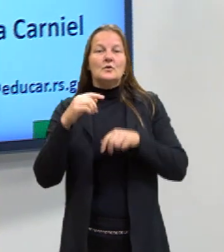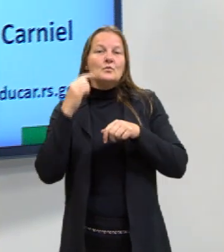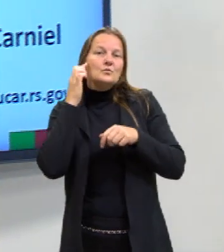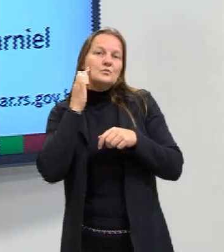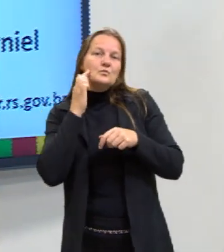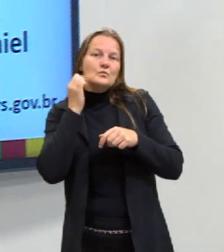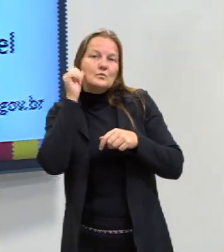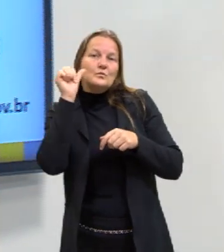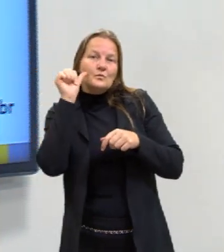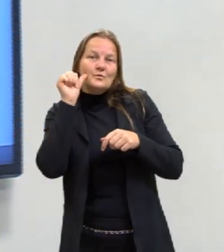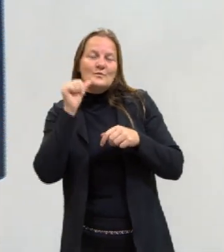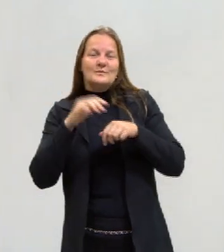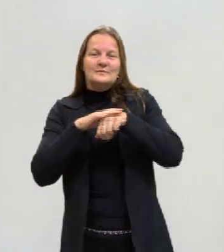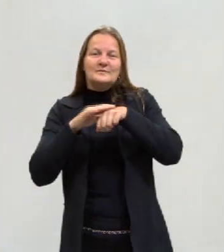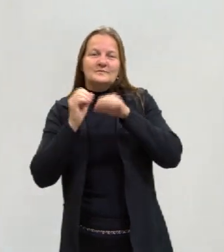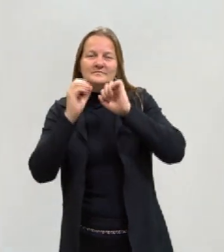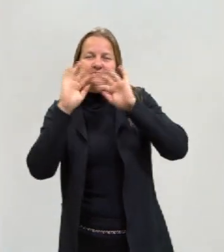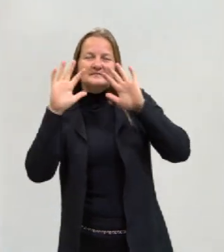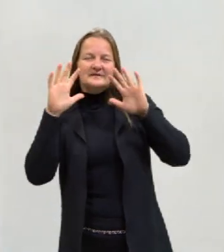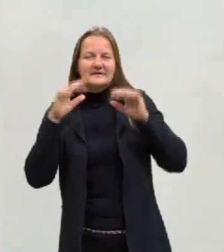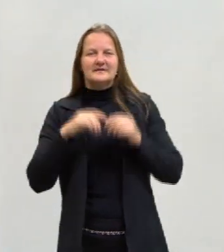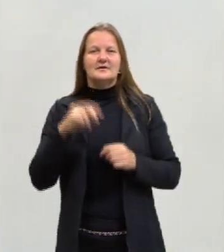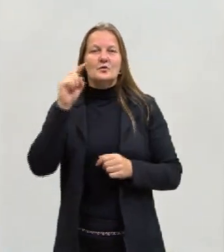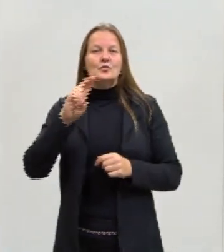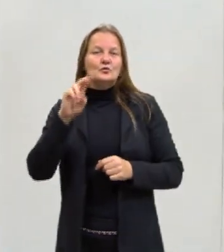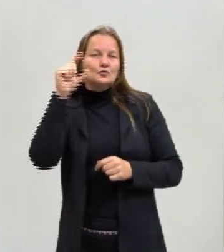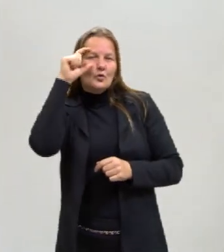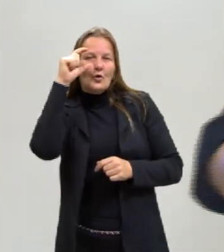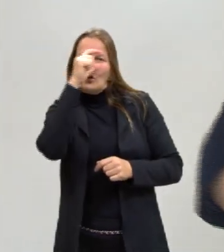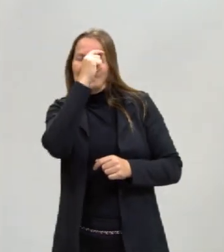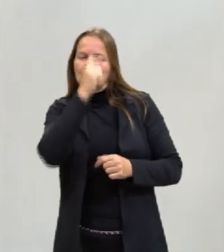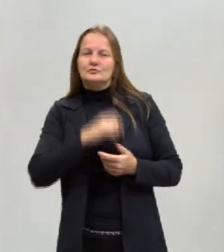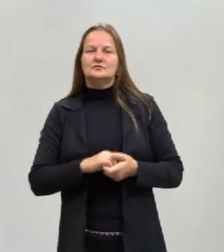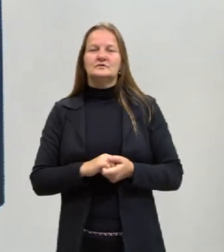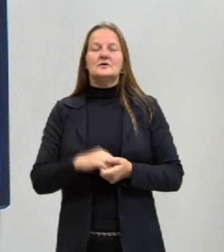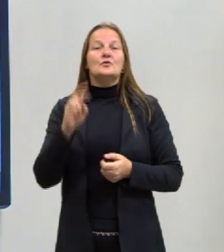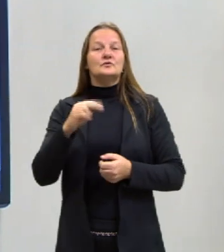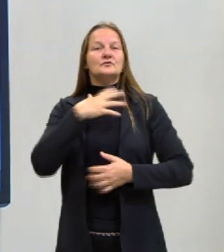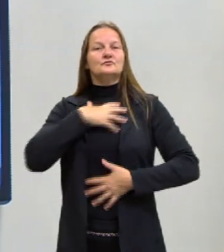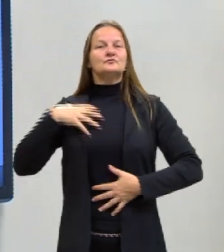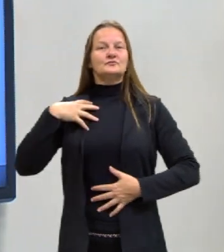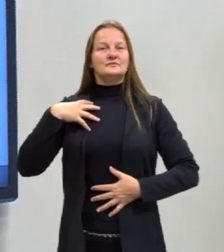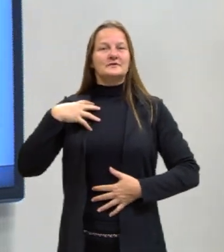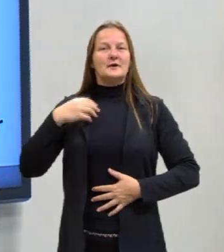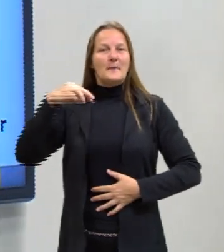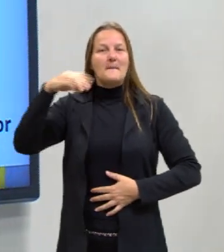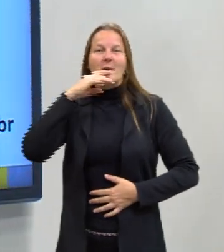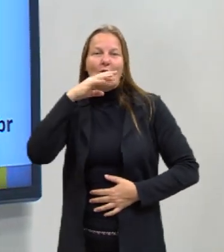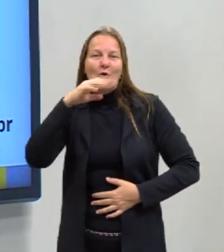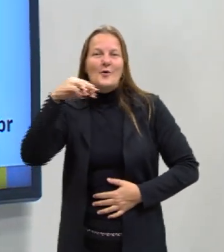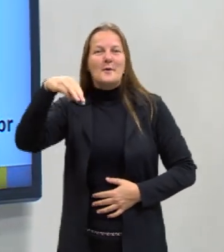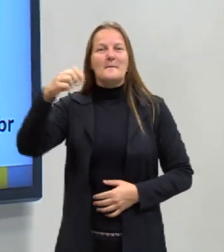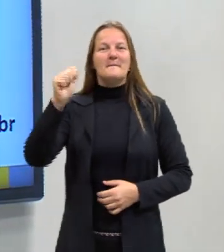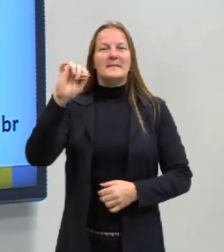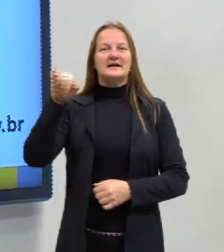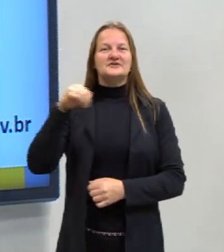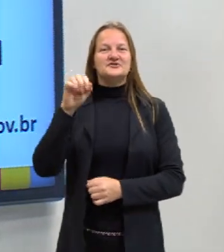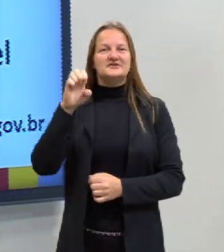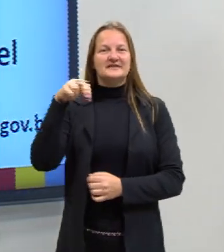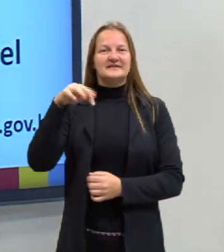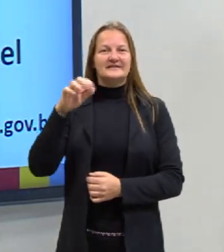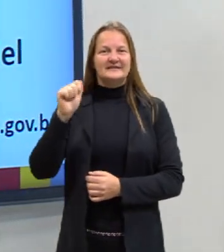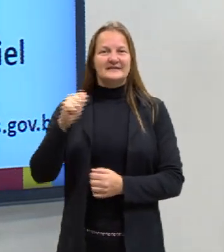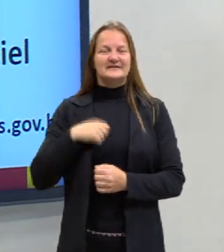clara, cabelos e olhos castanhos, uso óculos, estou vestindo a camiseta do Pré-ENEM na cor magenta e utilizando meu